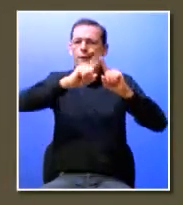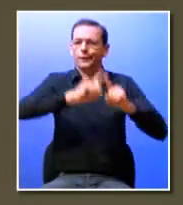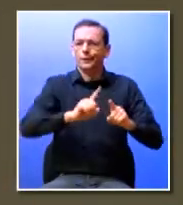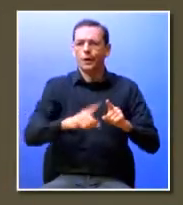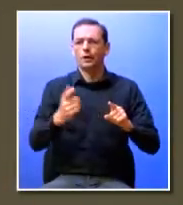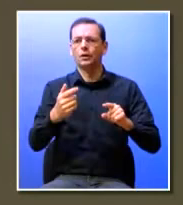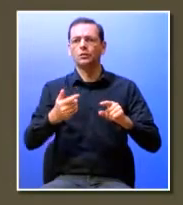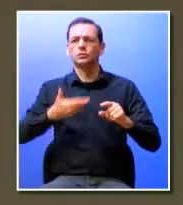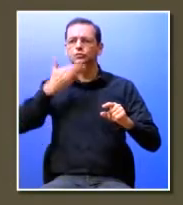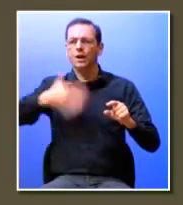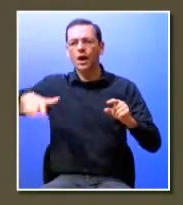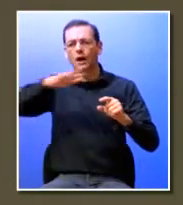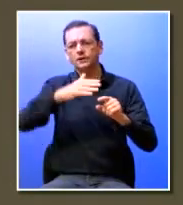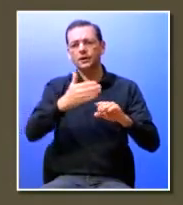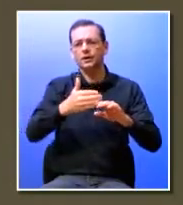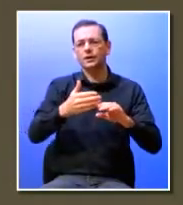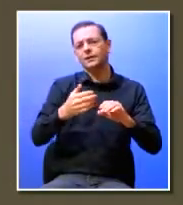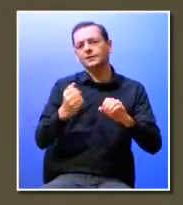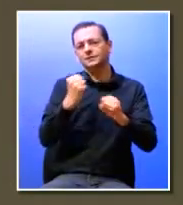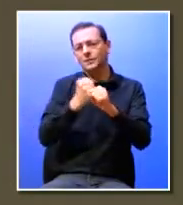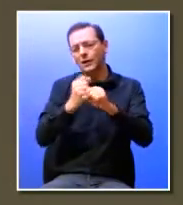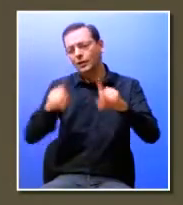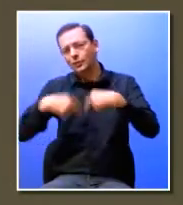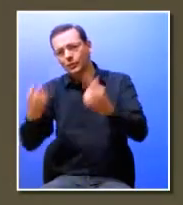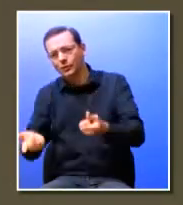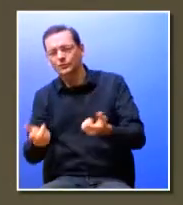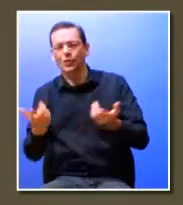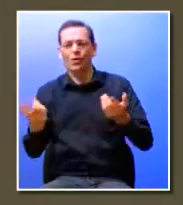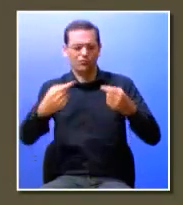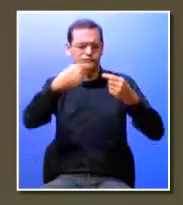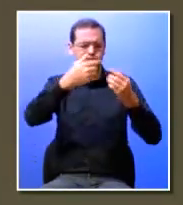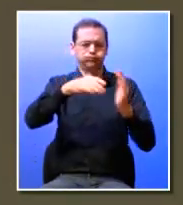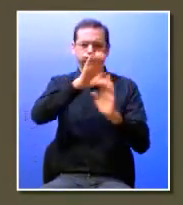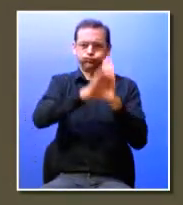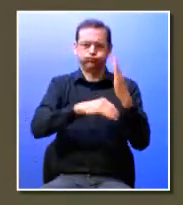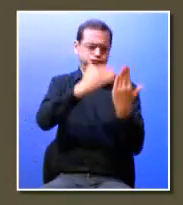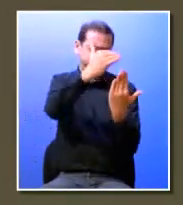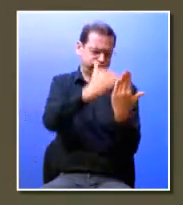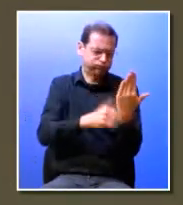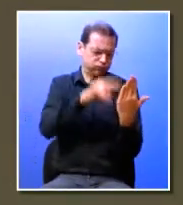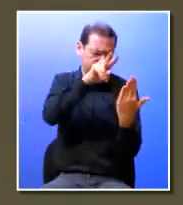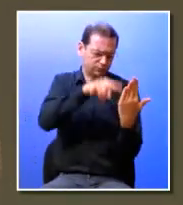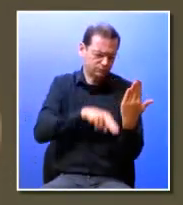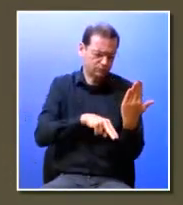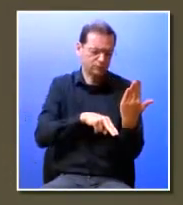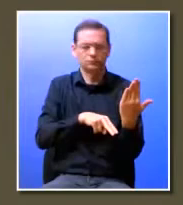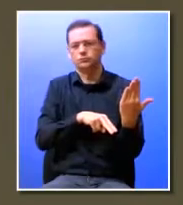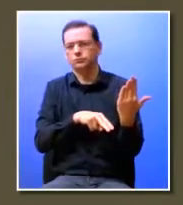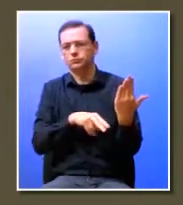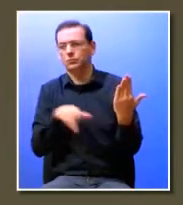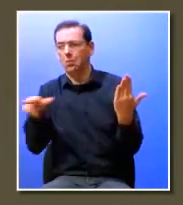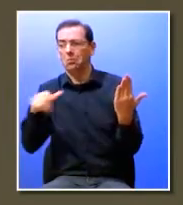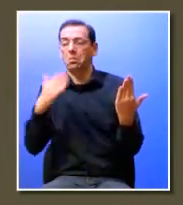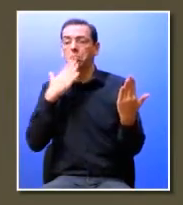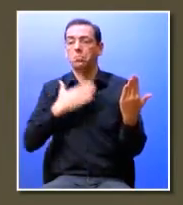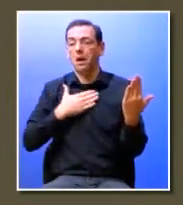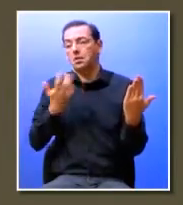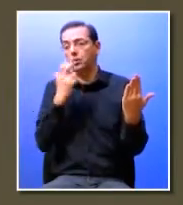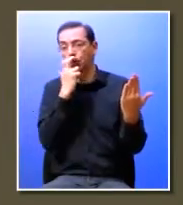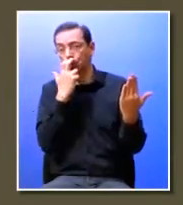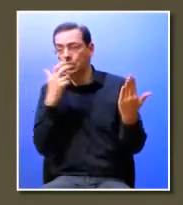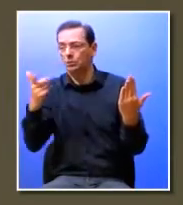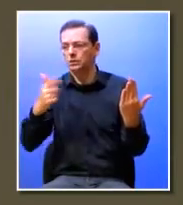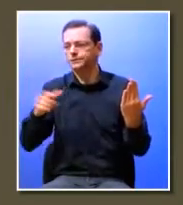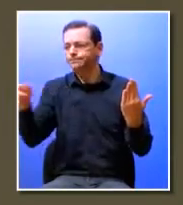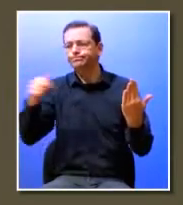-laboral o que fosse isto é em princípio em princípio isto atualmente nunca há regras para nada mas há de significar que a pessoa é curiosa é hands-on tem espírito de